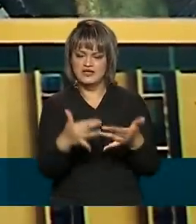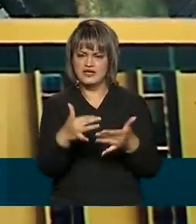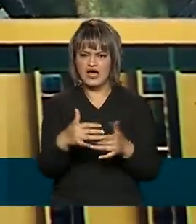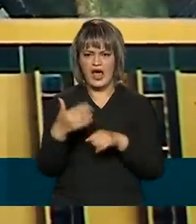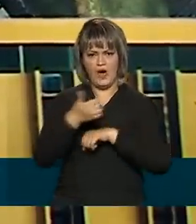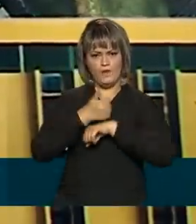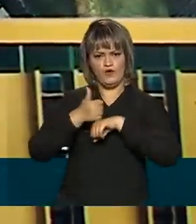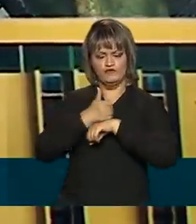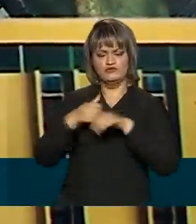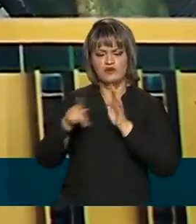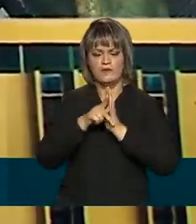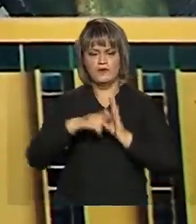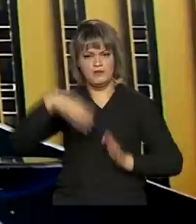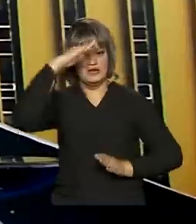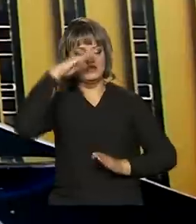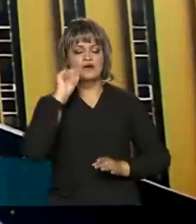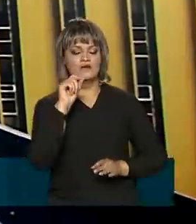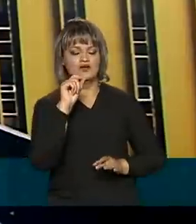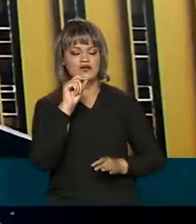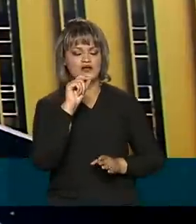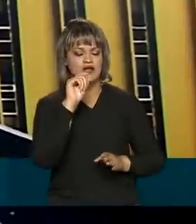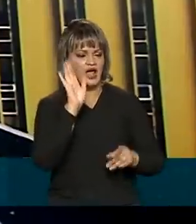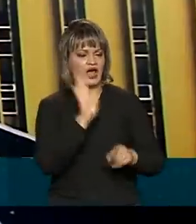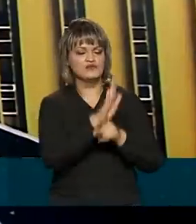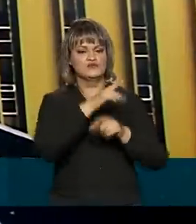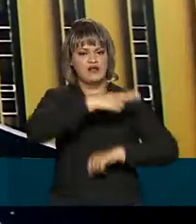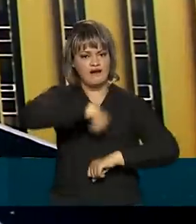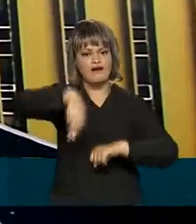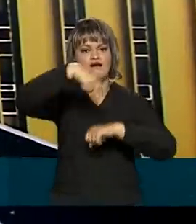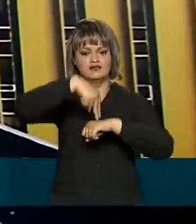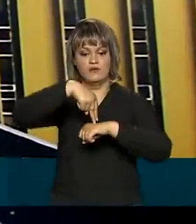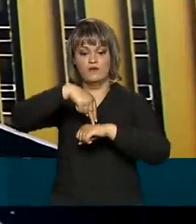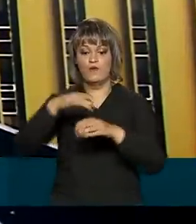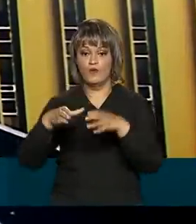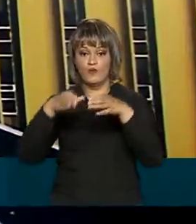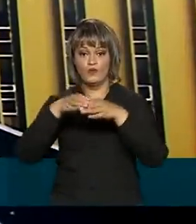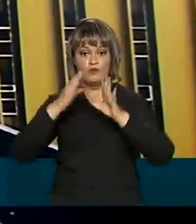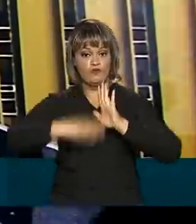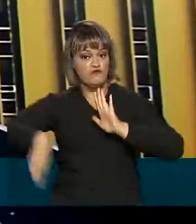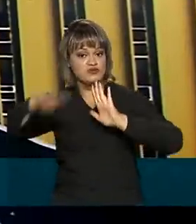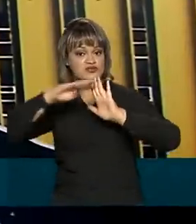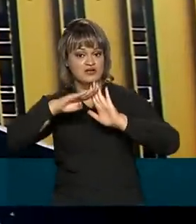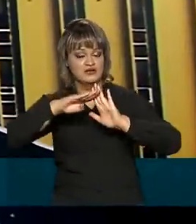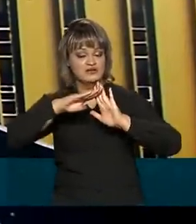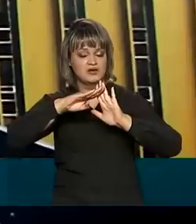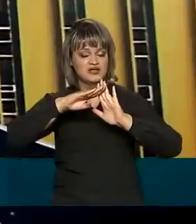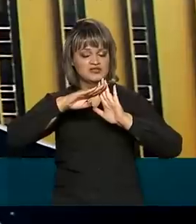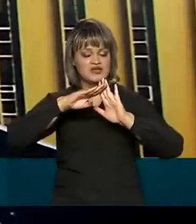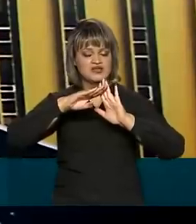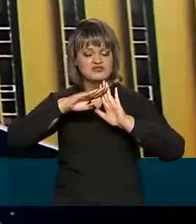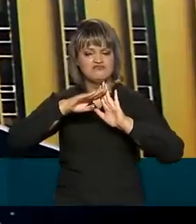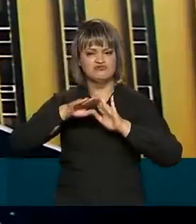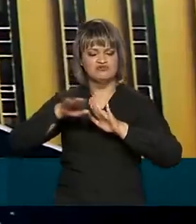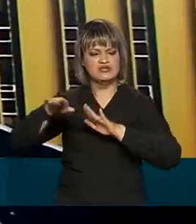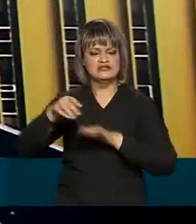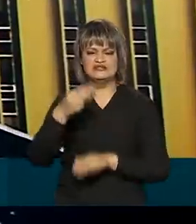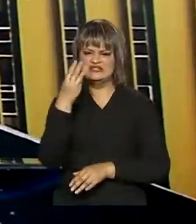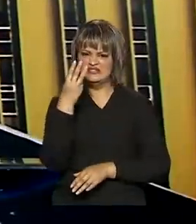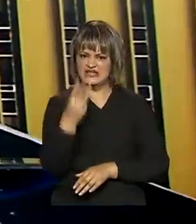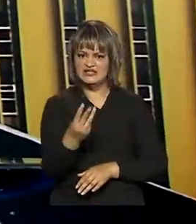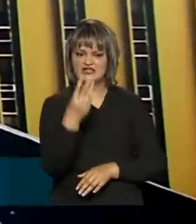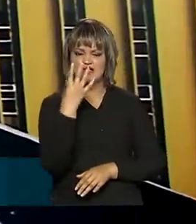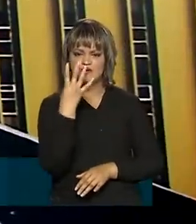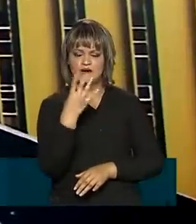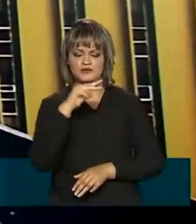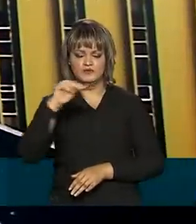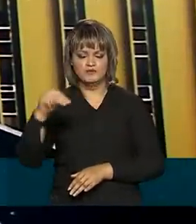profissão militar é servir à nação. Foi assim que as Forças Armadas chegando a empregar mais de 34